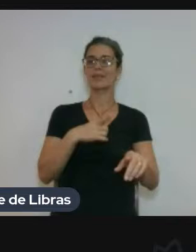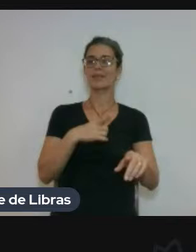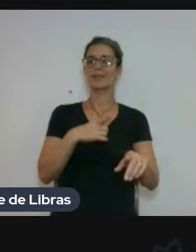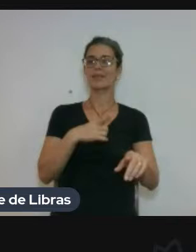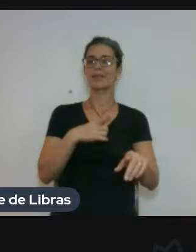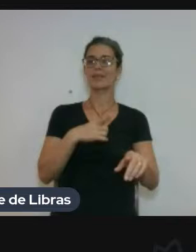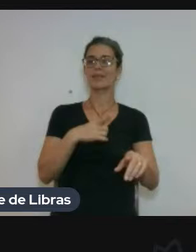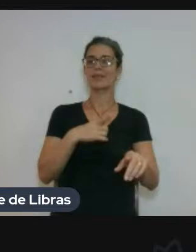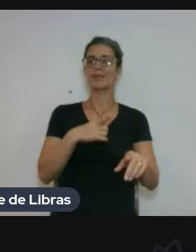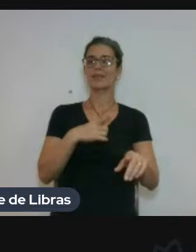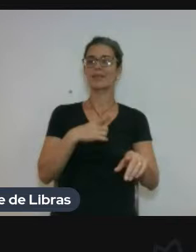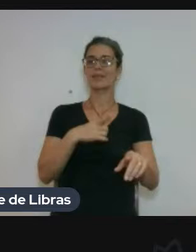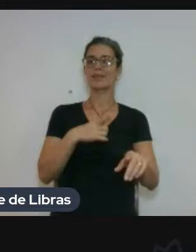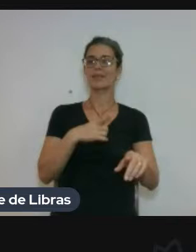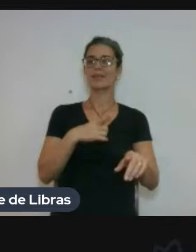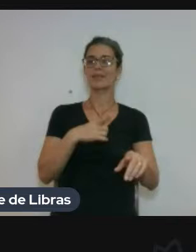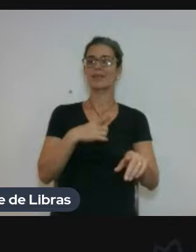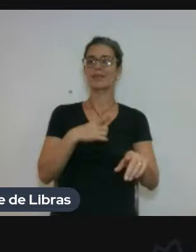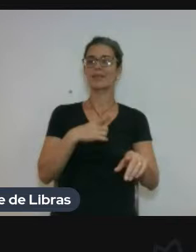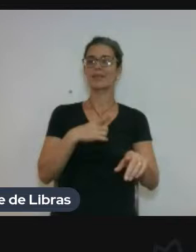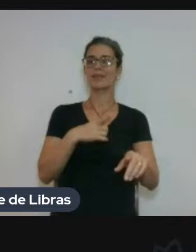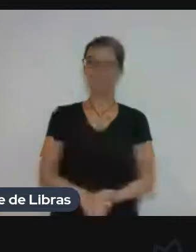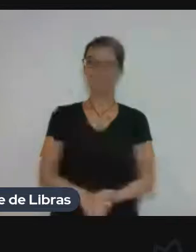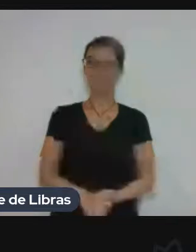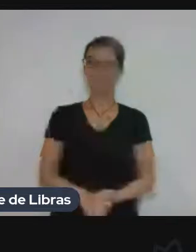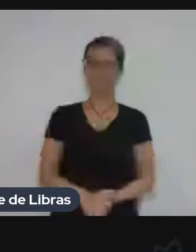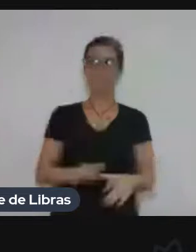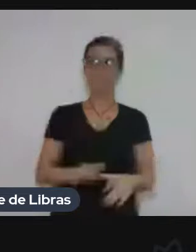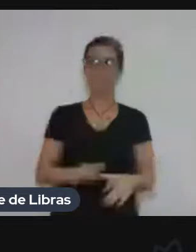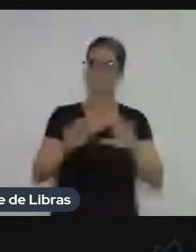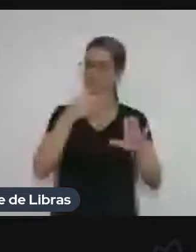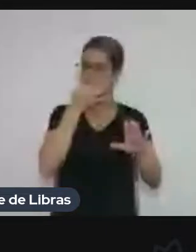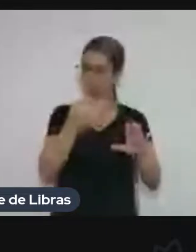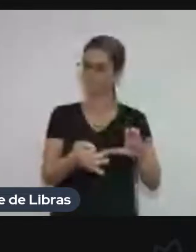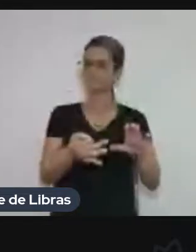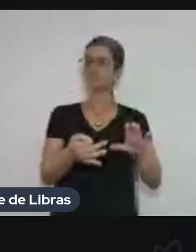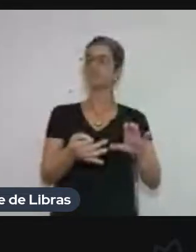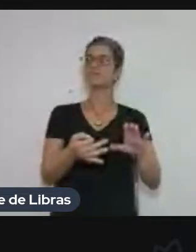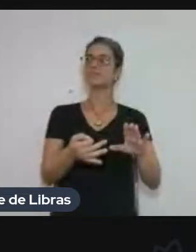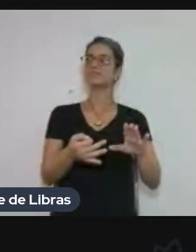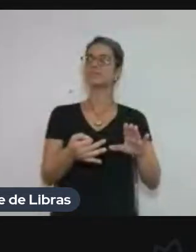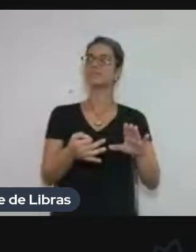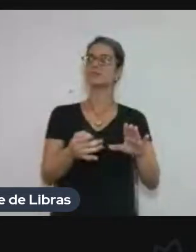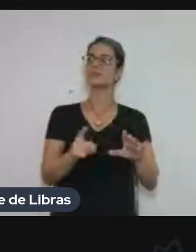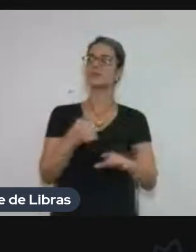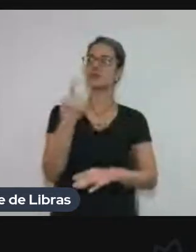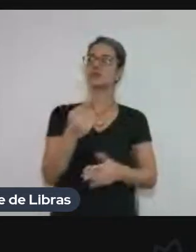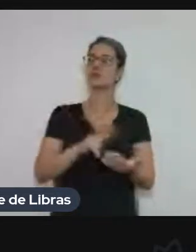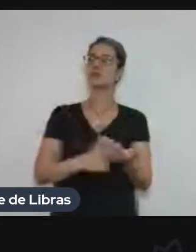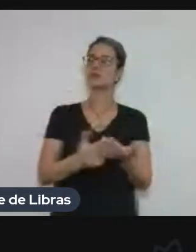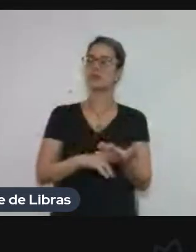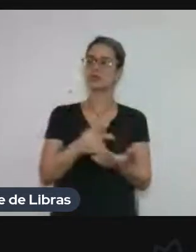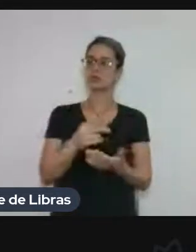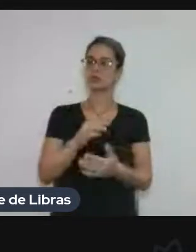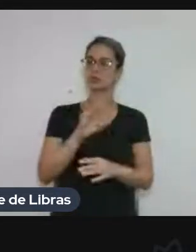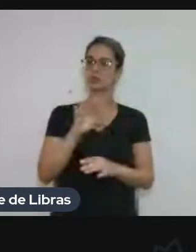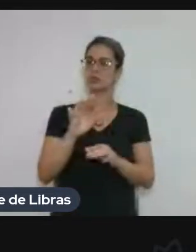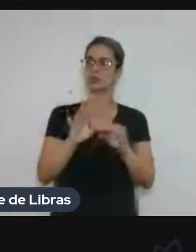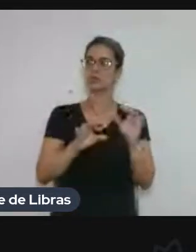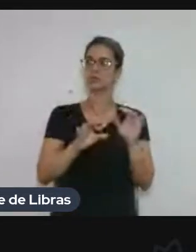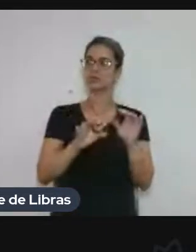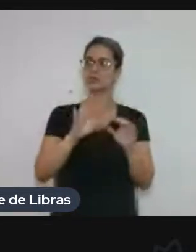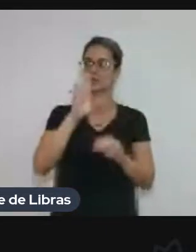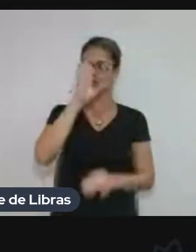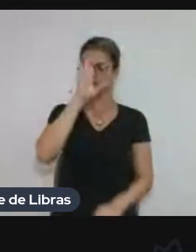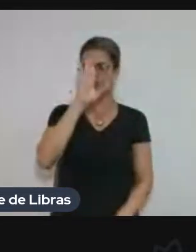Mas eu sou muito crítico de, principalmente, de alguns tradutores aqui. Um desses